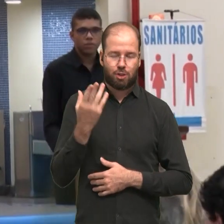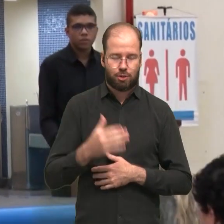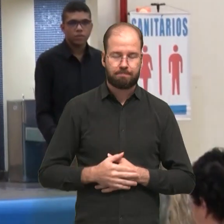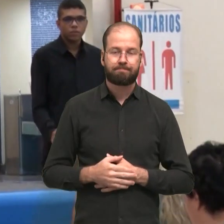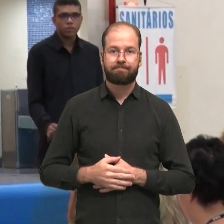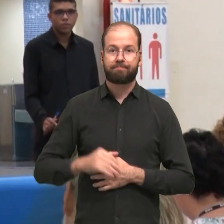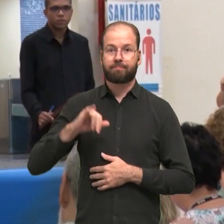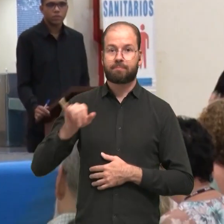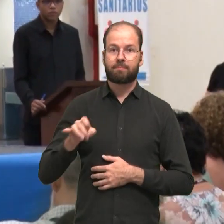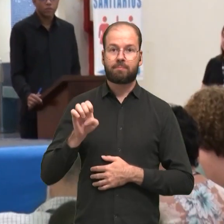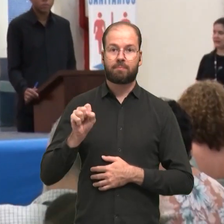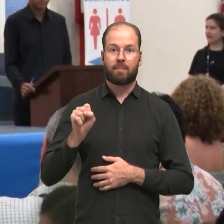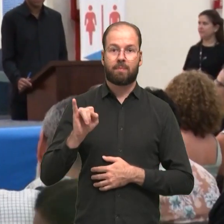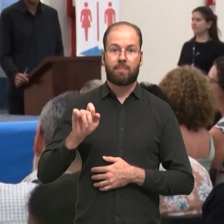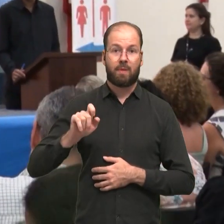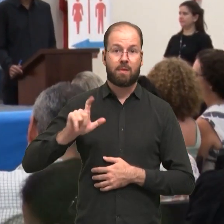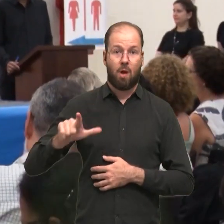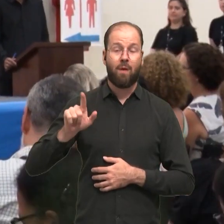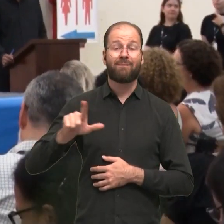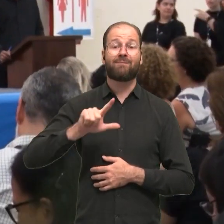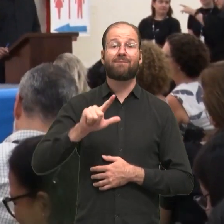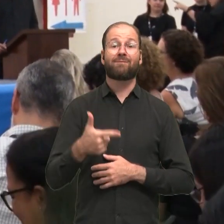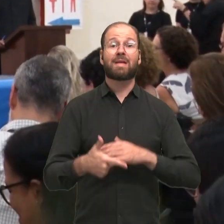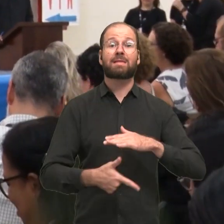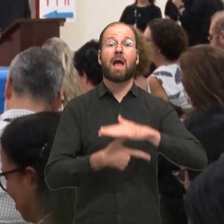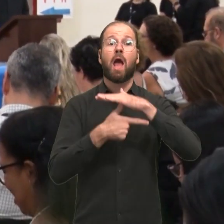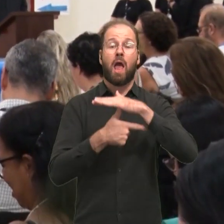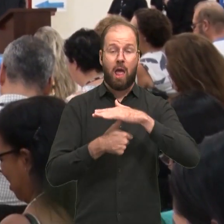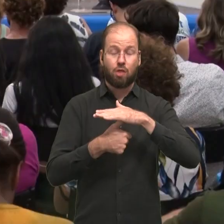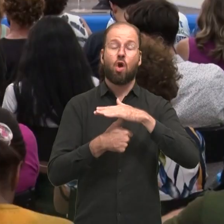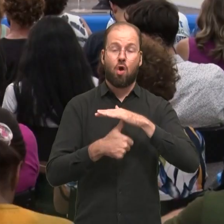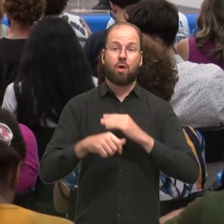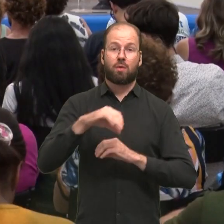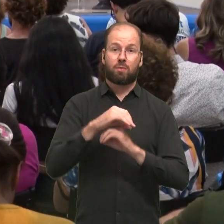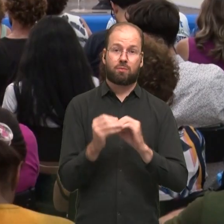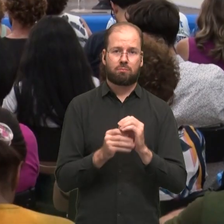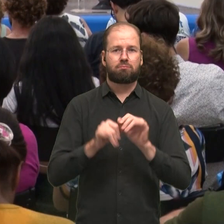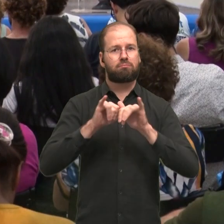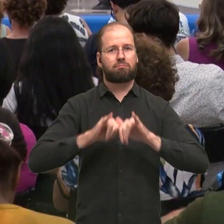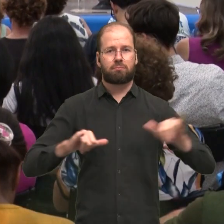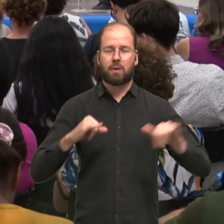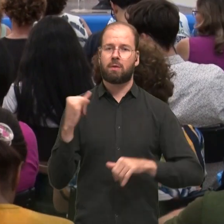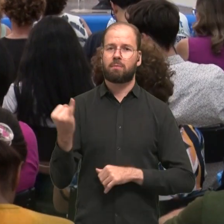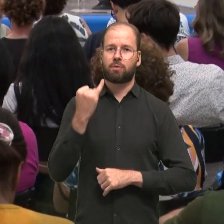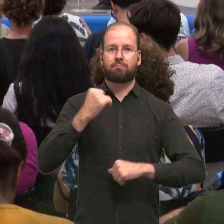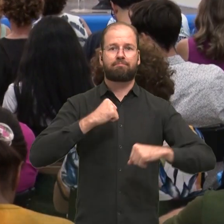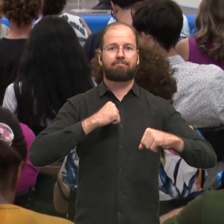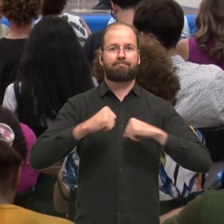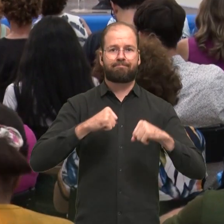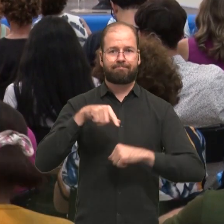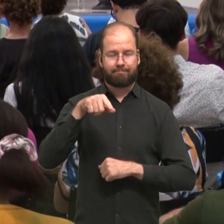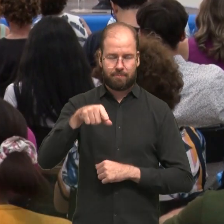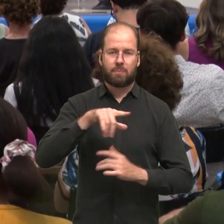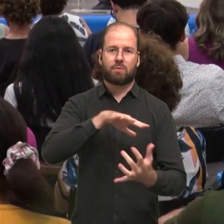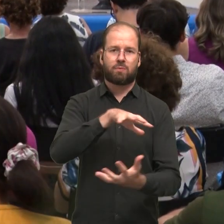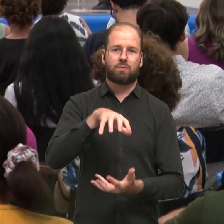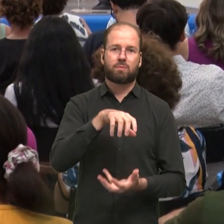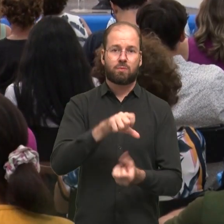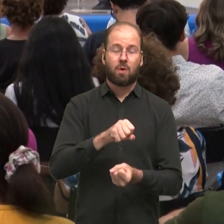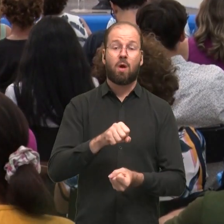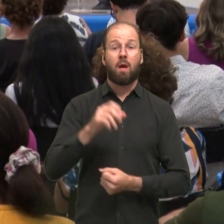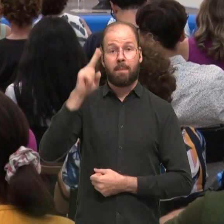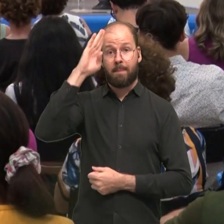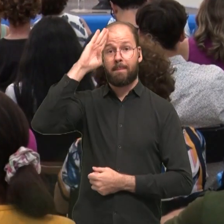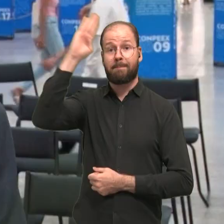-reitor da UFG, ressaltou a importância de eventos como esse para o debate sustentável, tendo a ciência